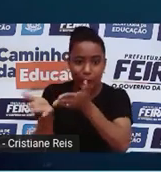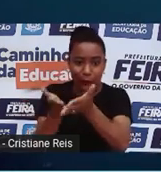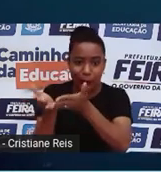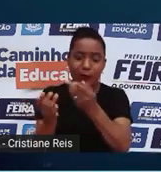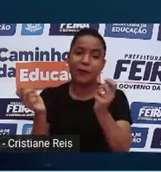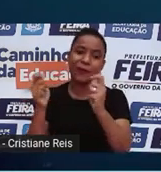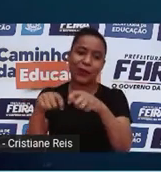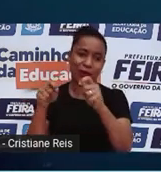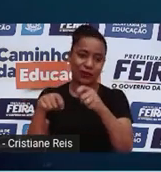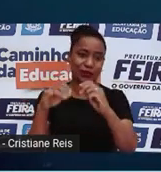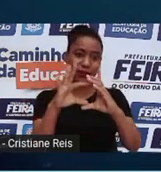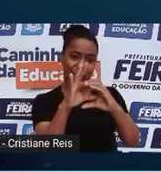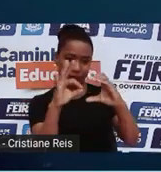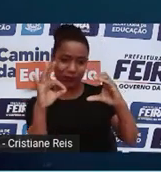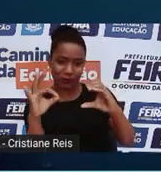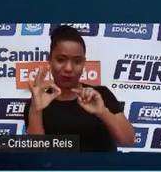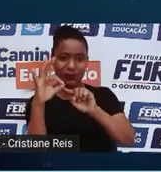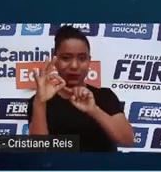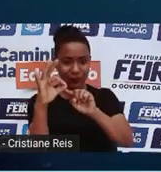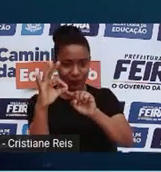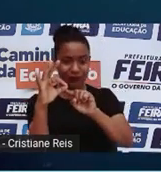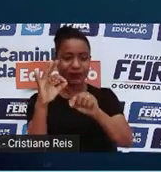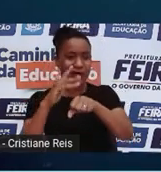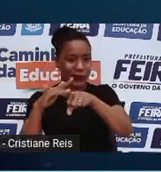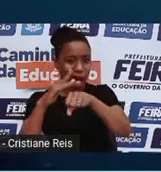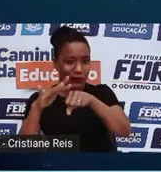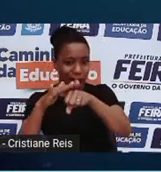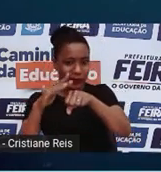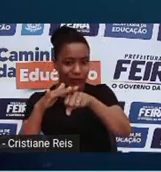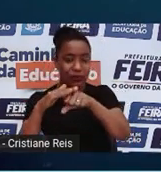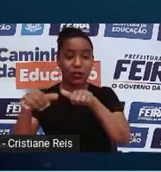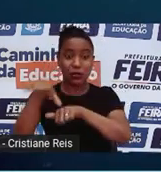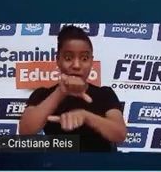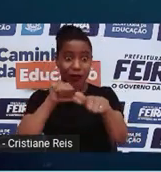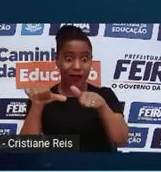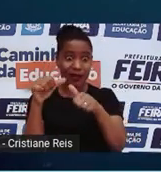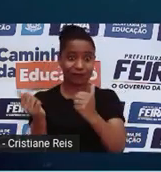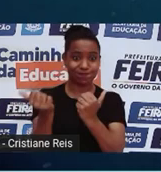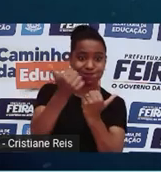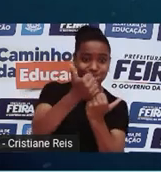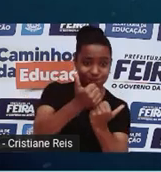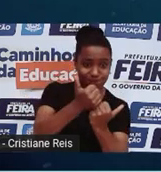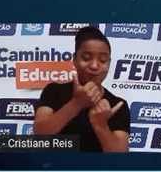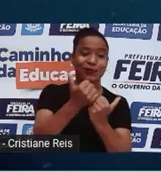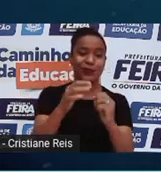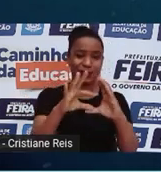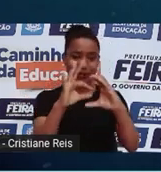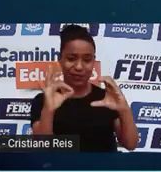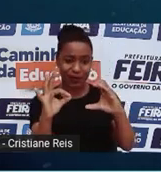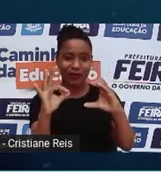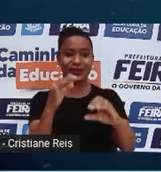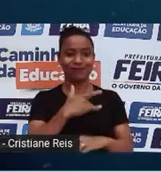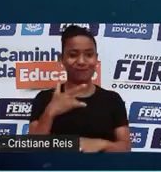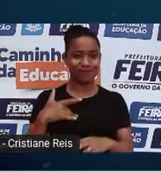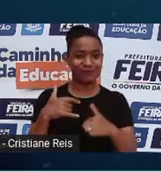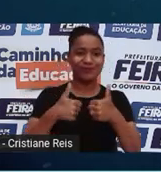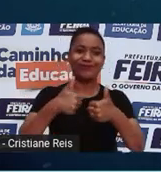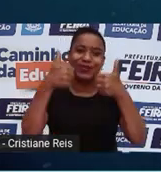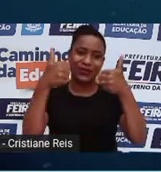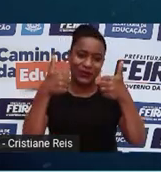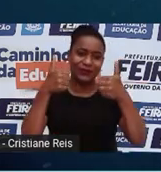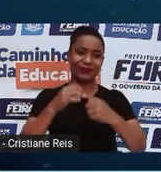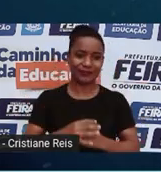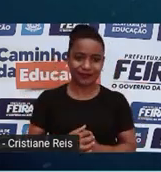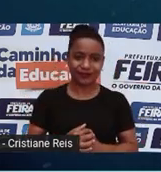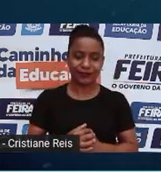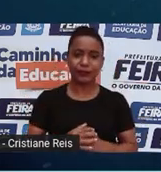objetivo formar células saudáveis que possam substituir células ou tecidos doentes. Além disso, os transplantes de